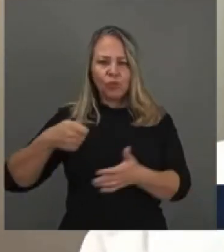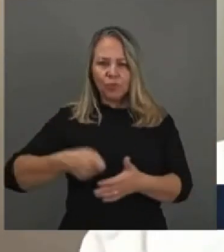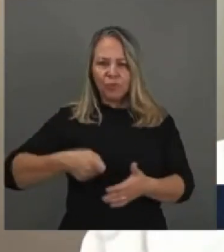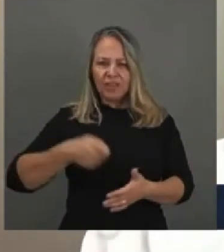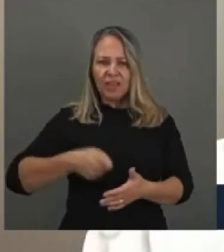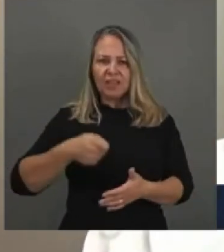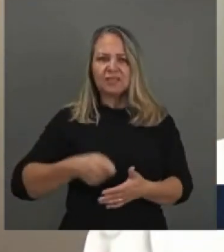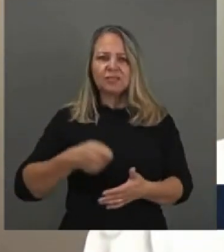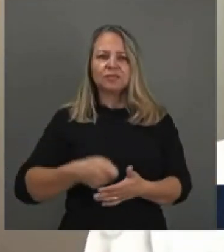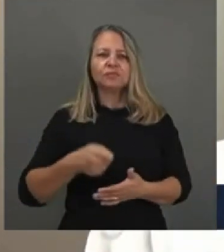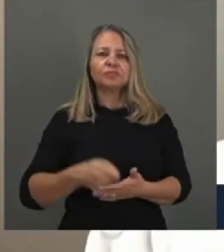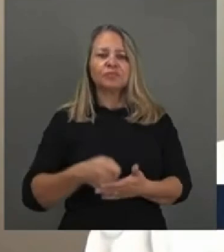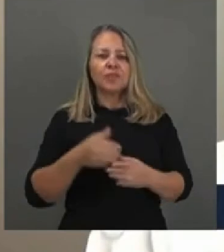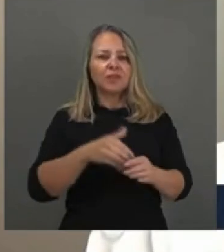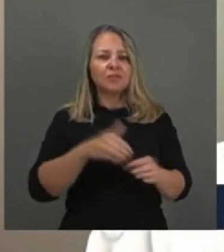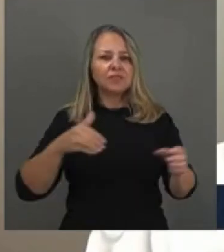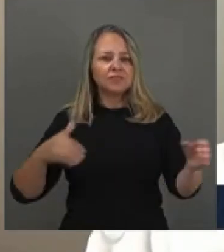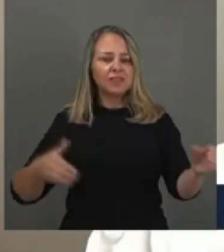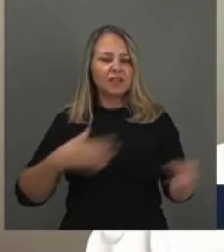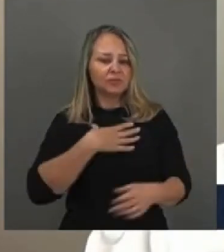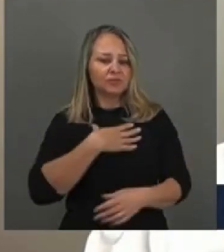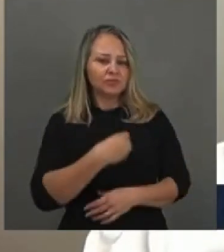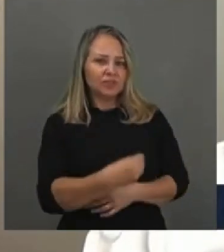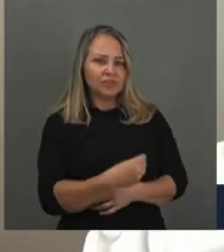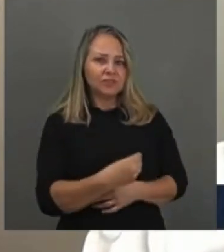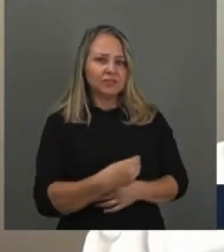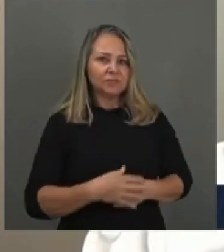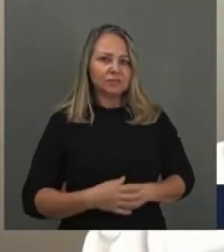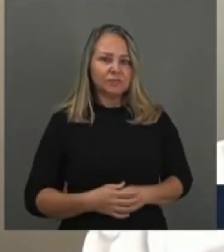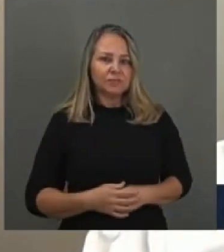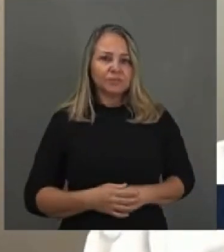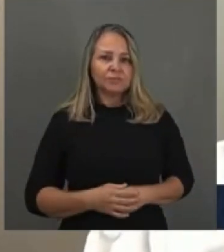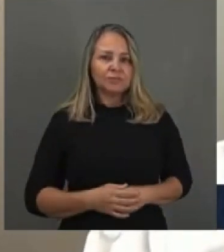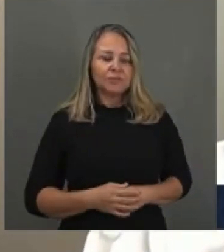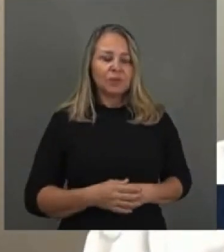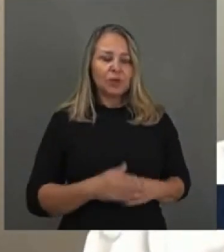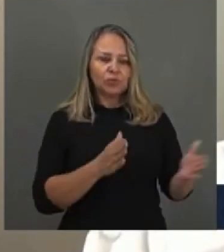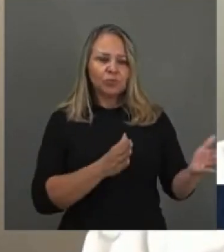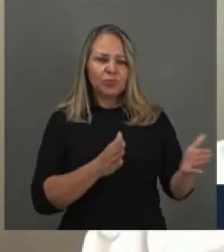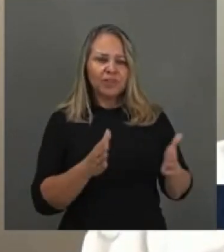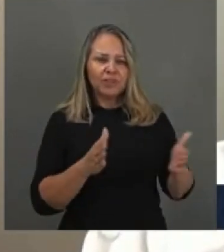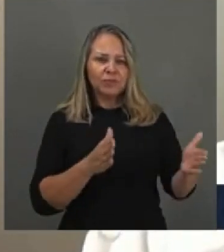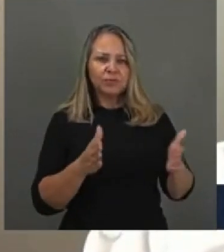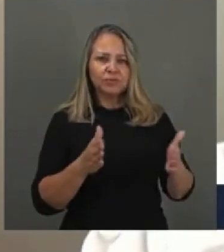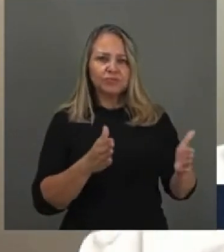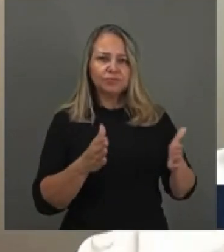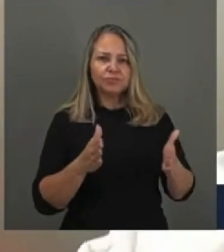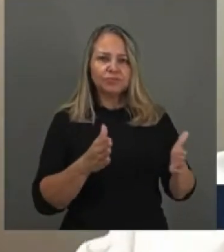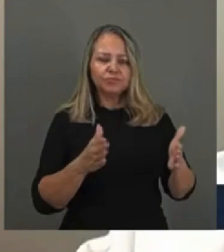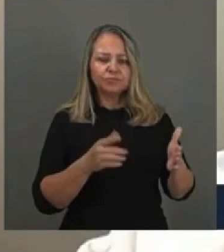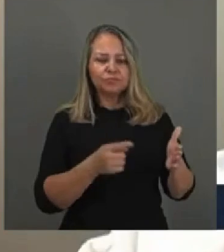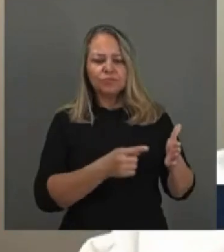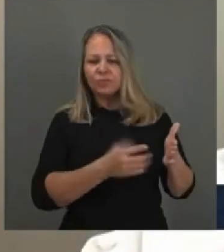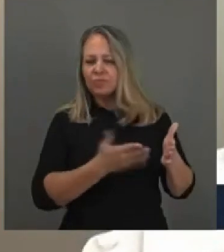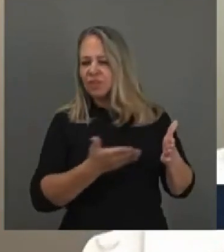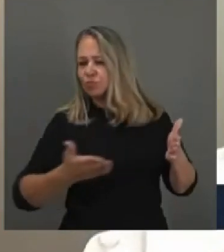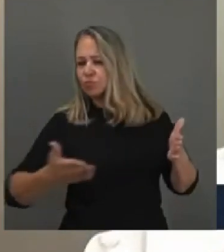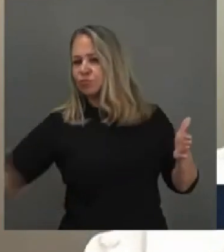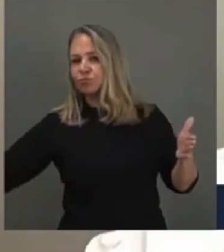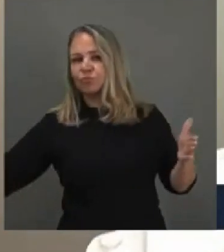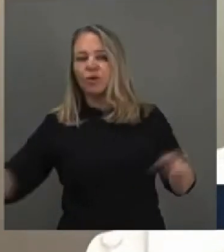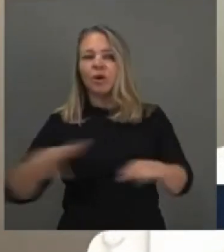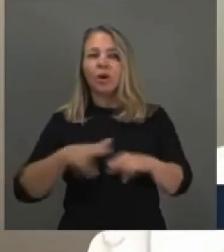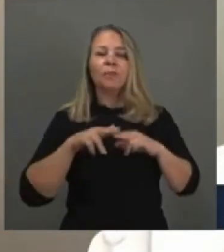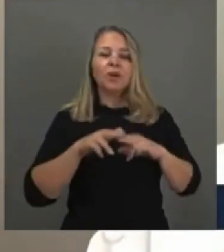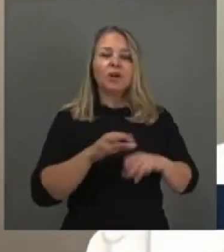foram obrigados a se afastar dos seus filhos durante um longo tempo por causa da